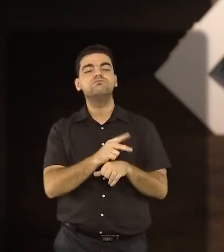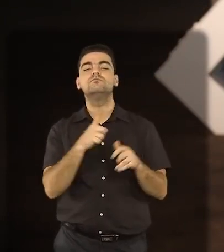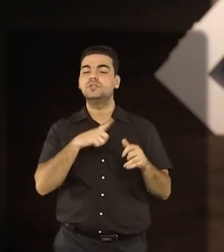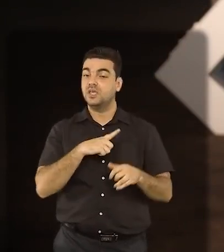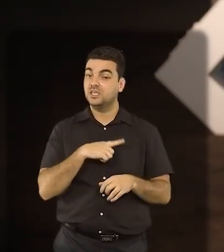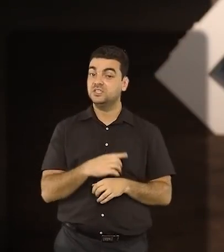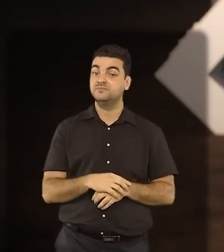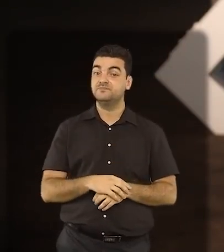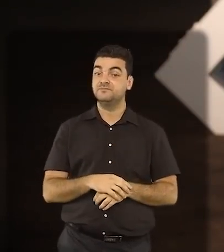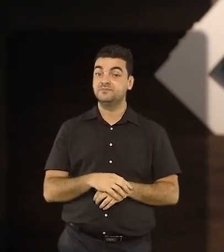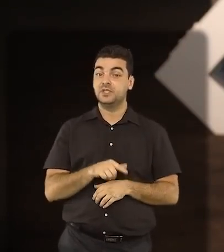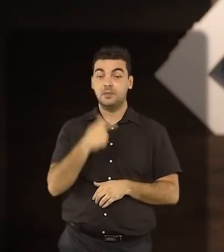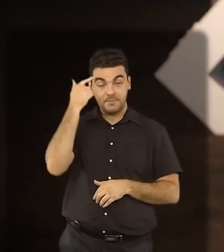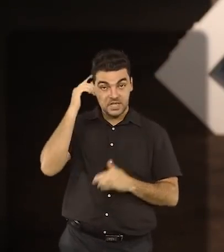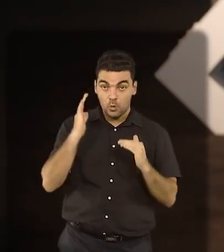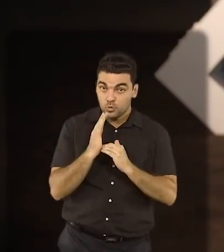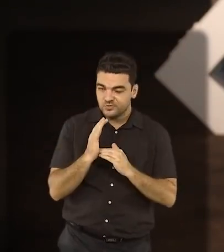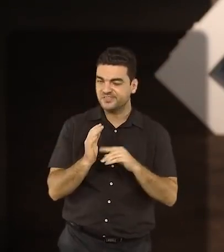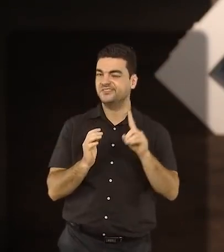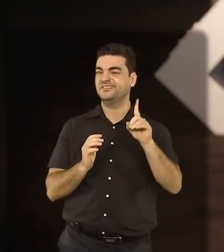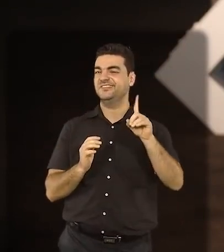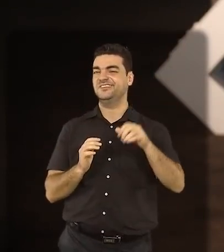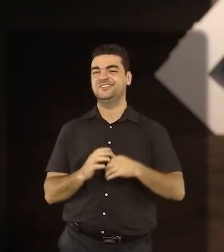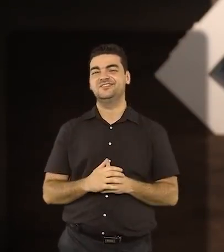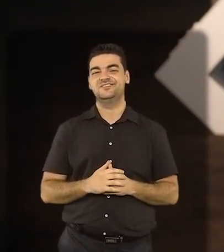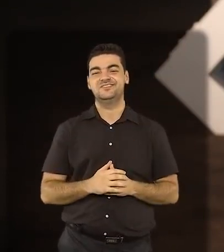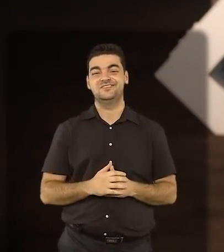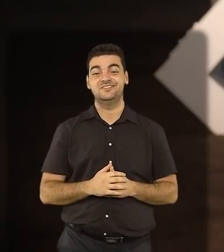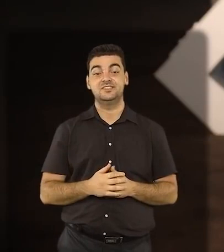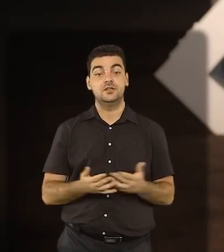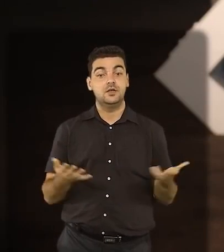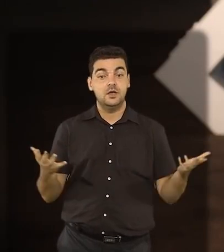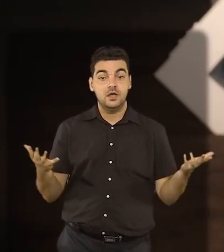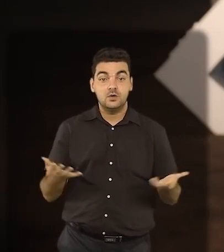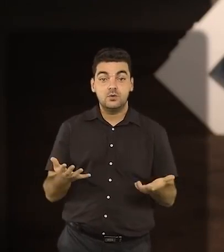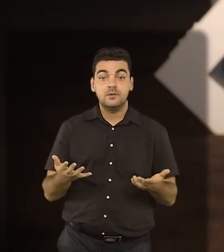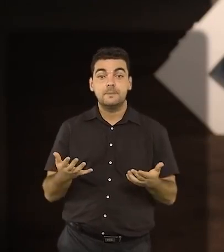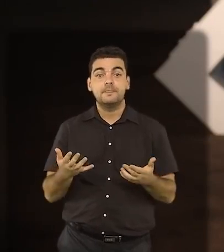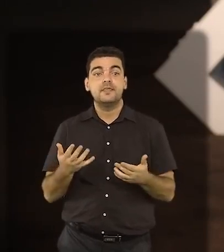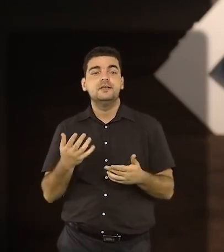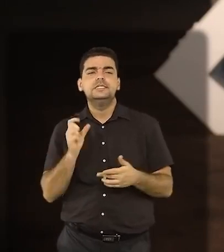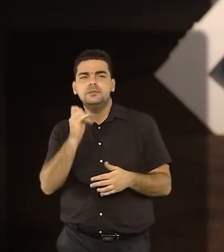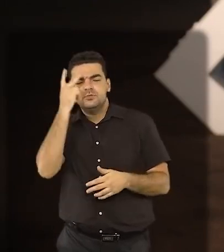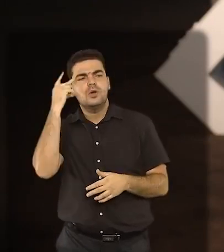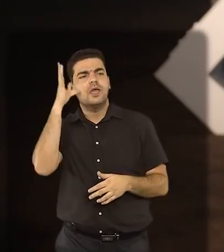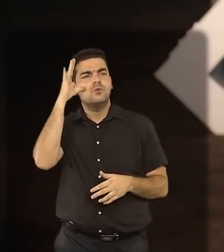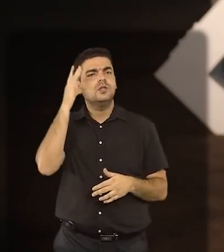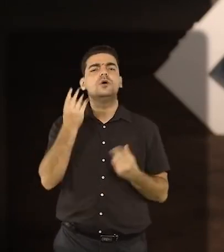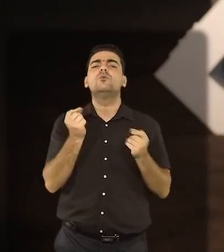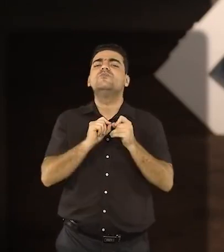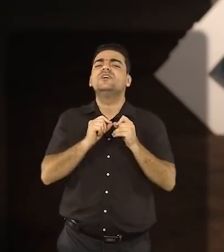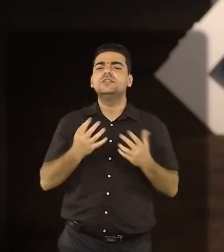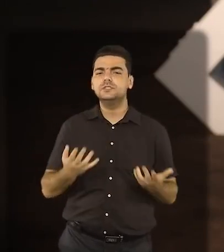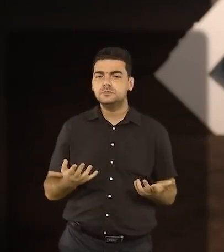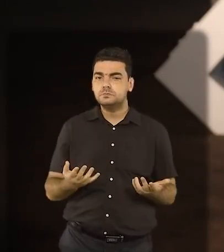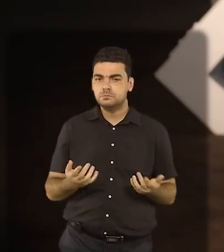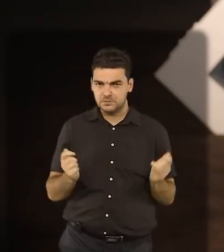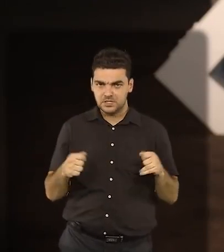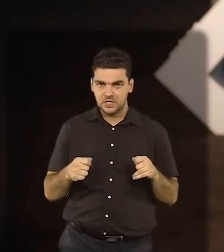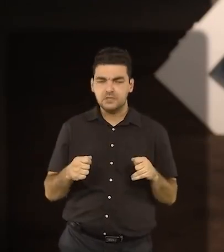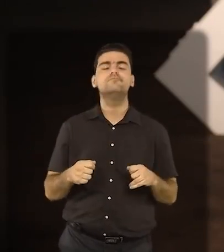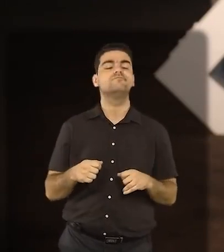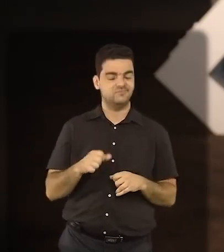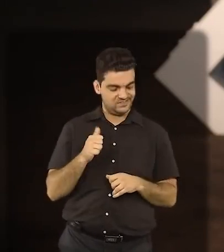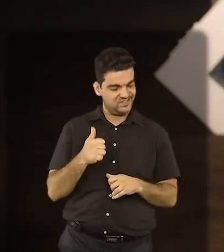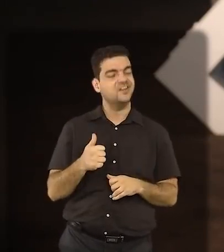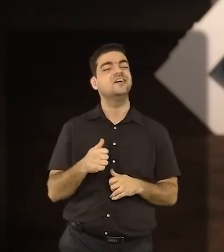E não é a última. Então, o que é que acontece se alguém quiser conferir os votos? Isso é possível e